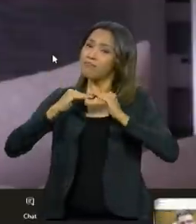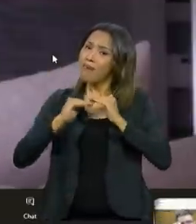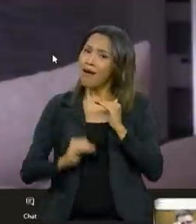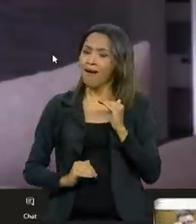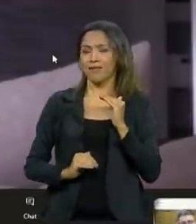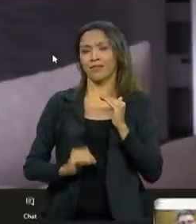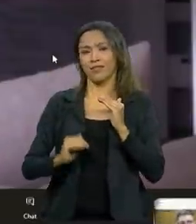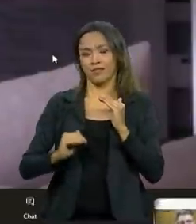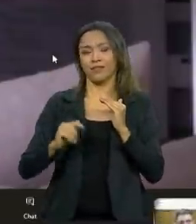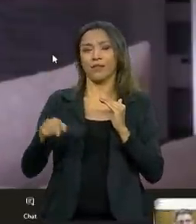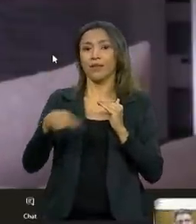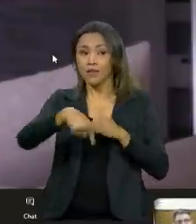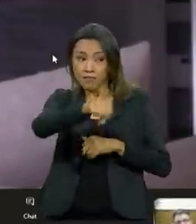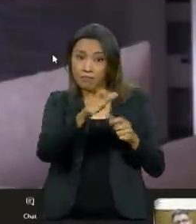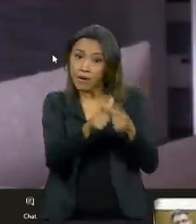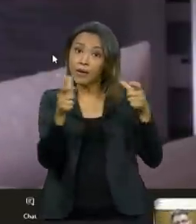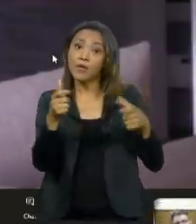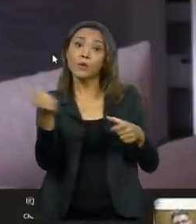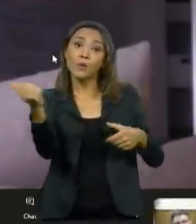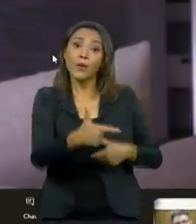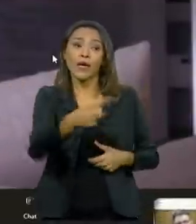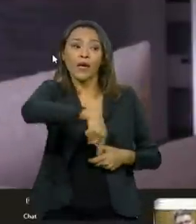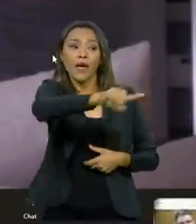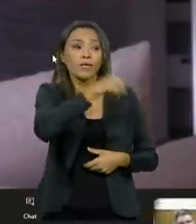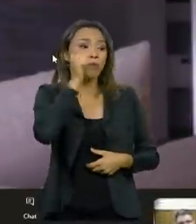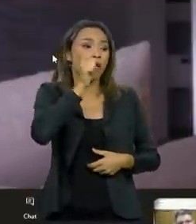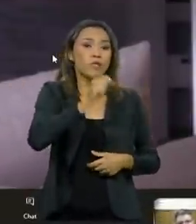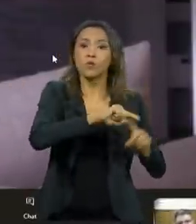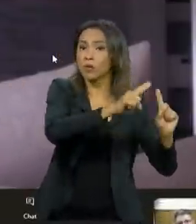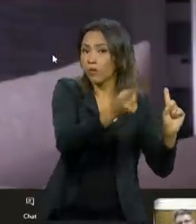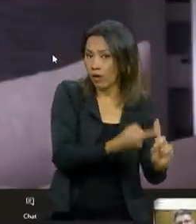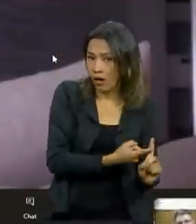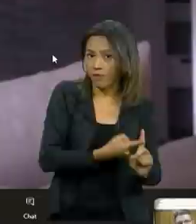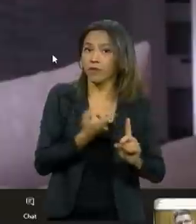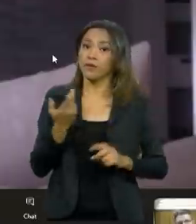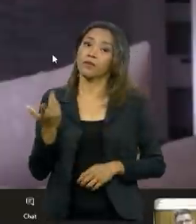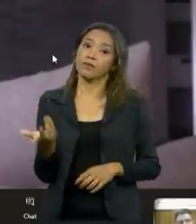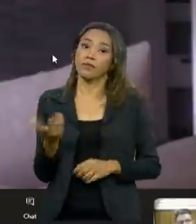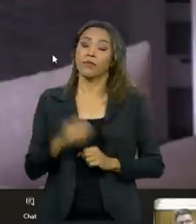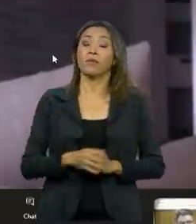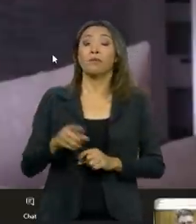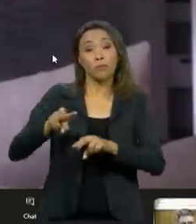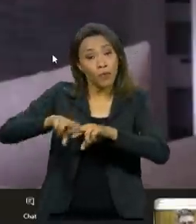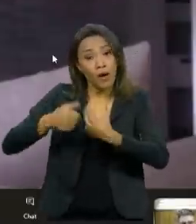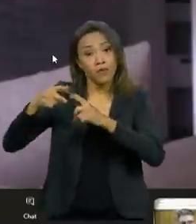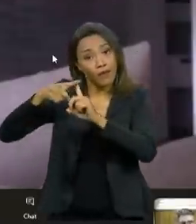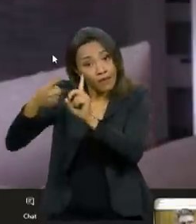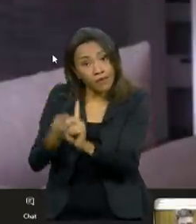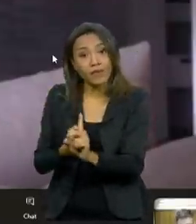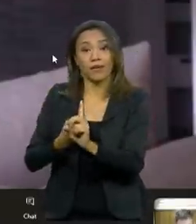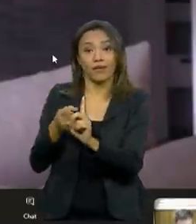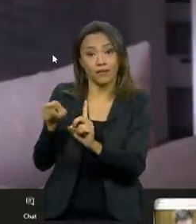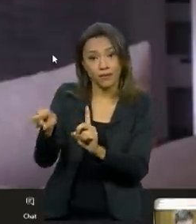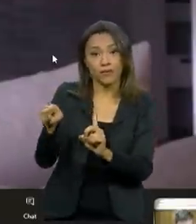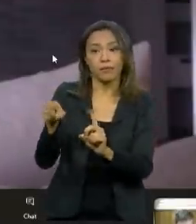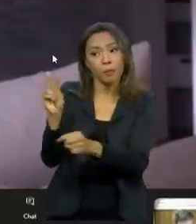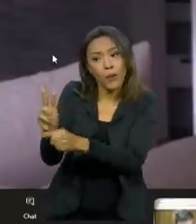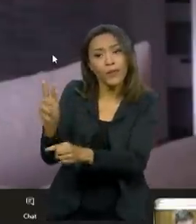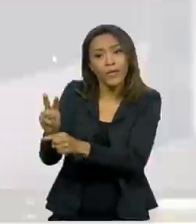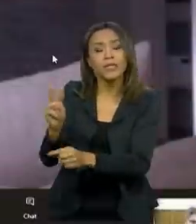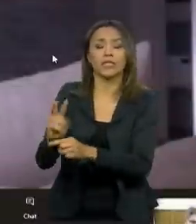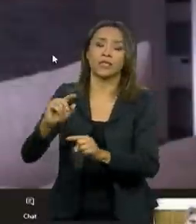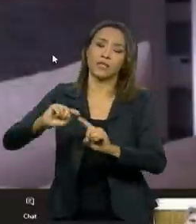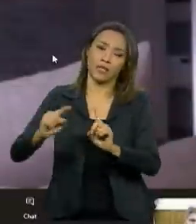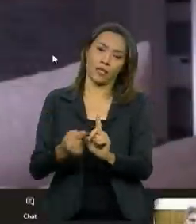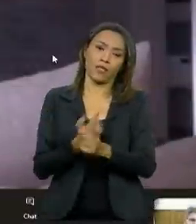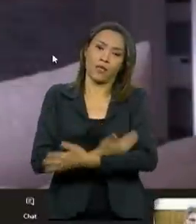gestantes, pela própria condição de receber um feto, pela própria proteção ao feto.